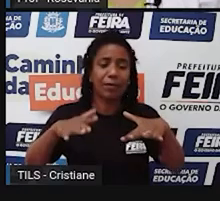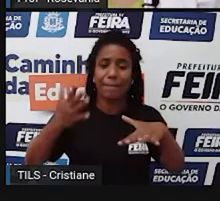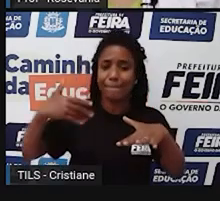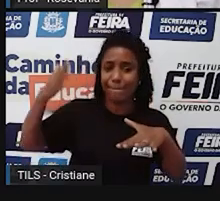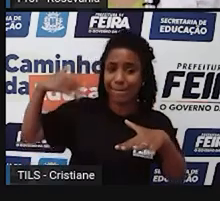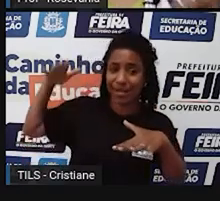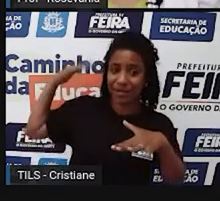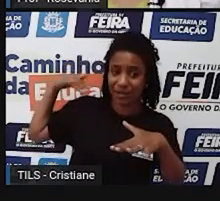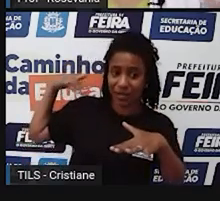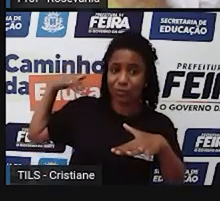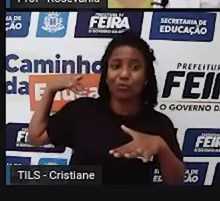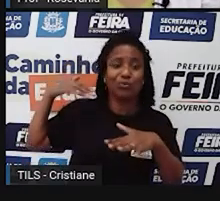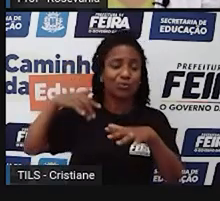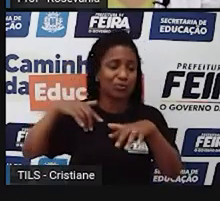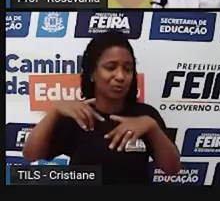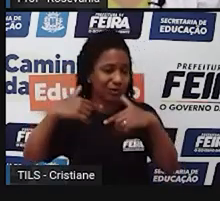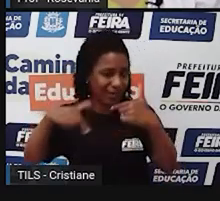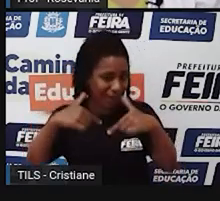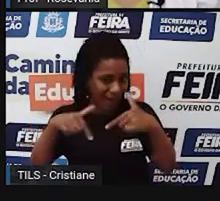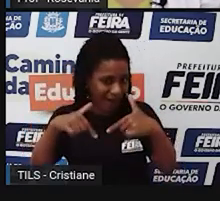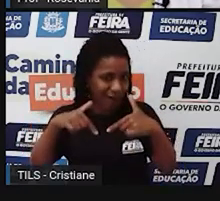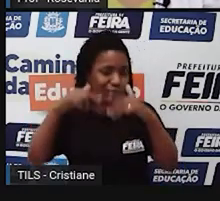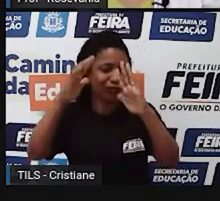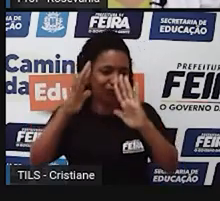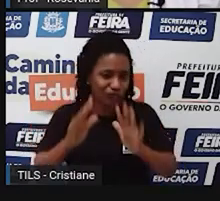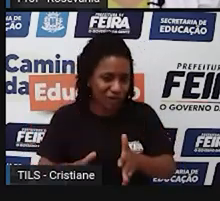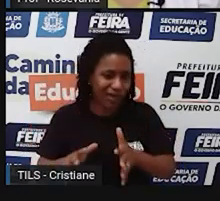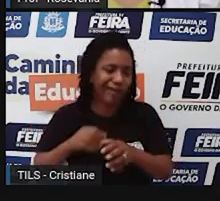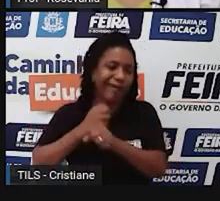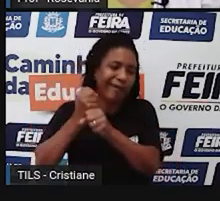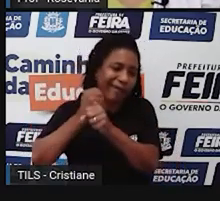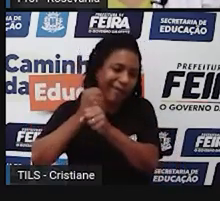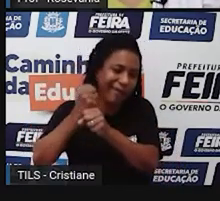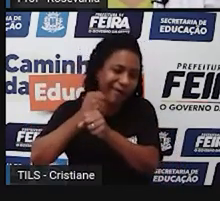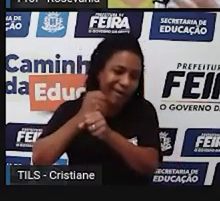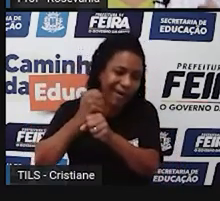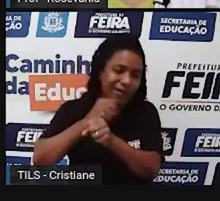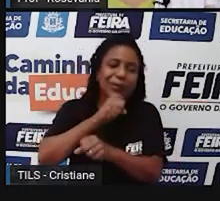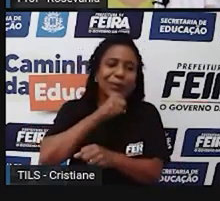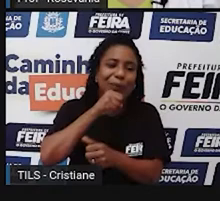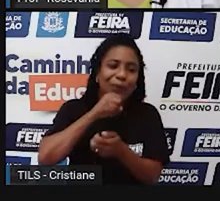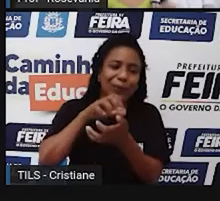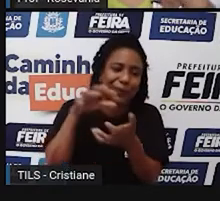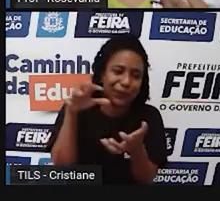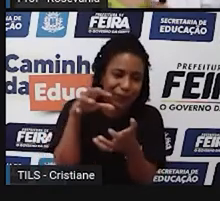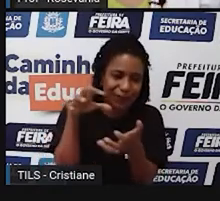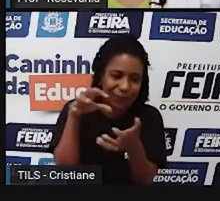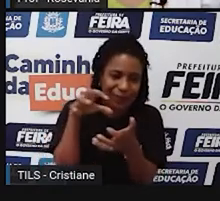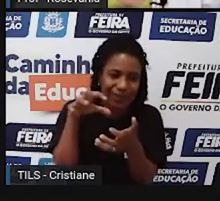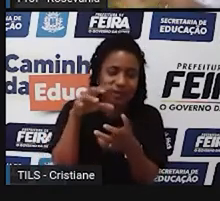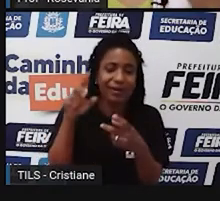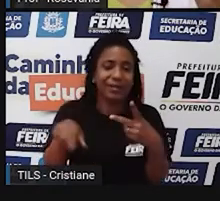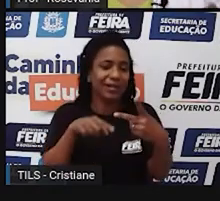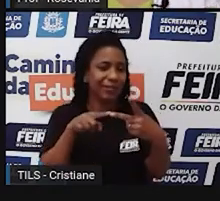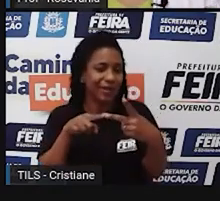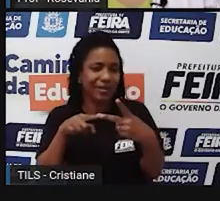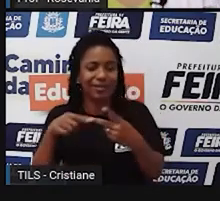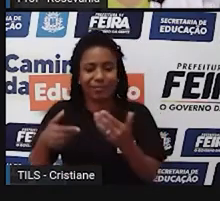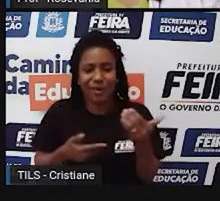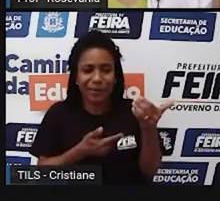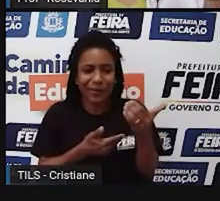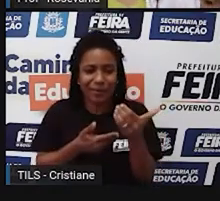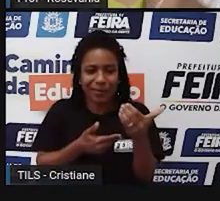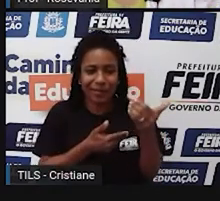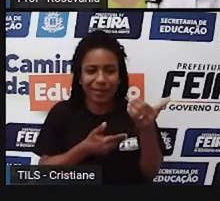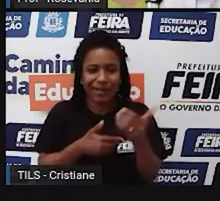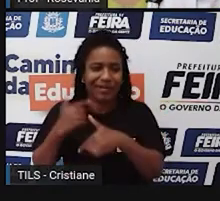que nunca trabalhou, como esses bebês fofinhos, né? Que a gente está observando aí. E existe também os portadores de deficiência física, que